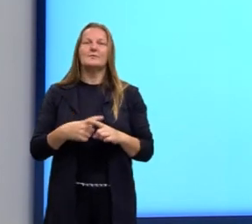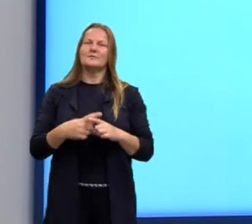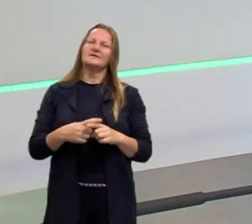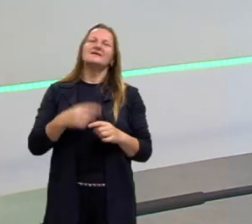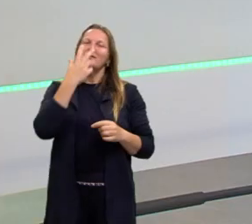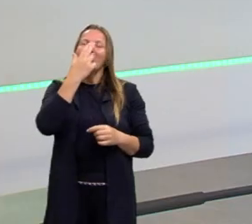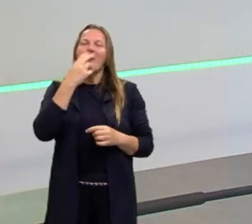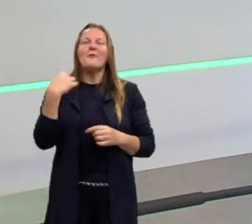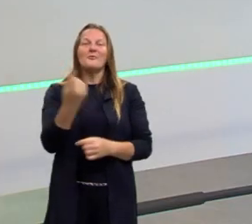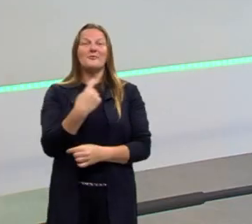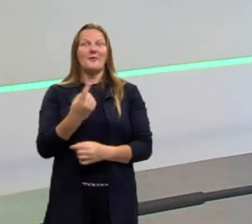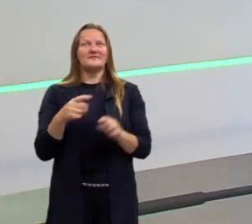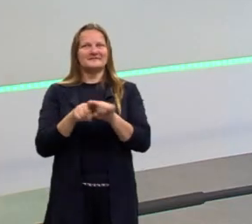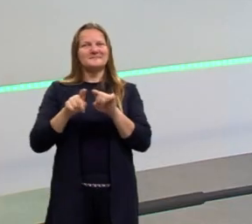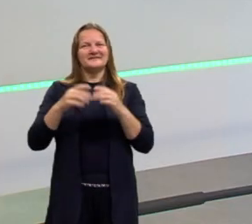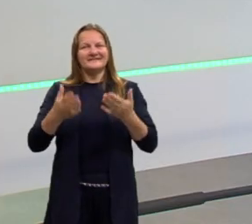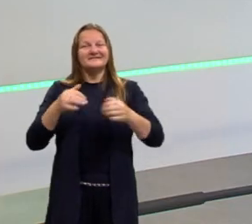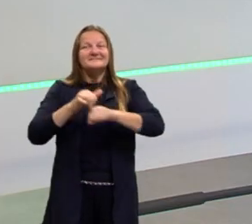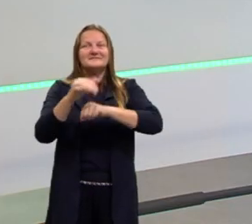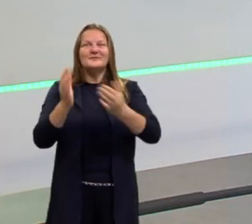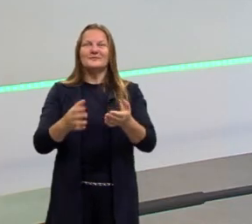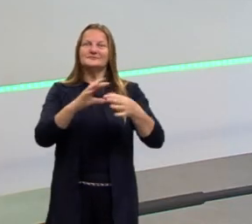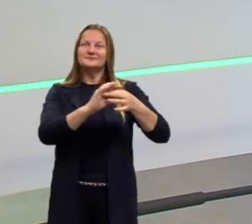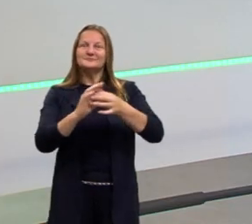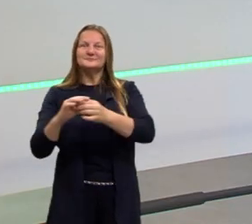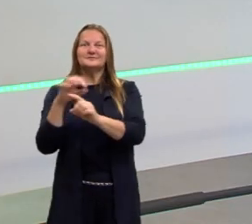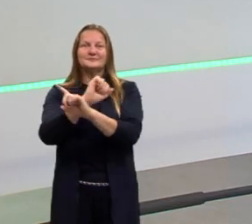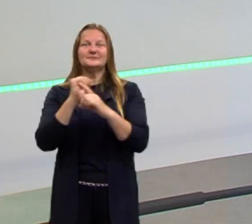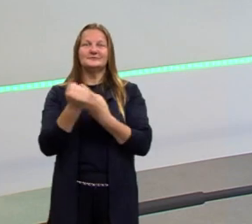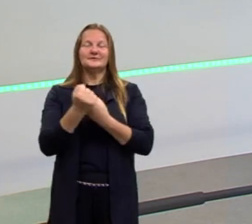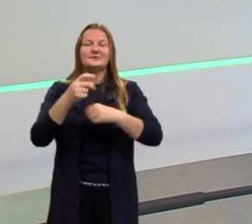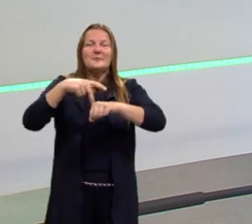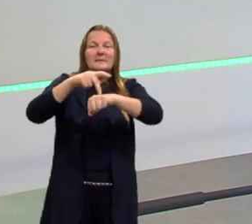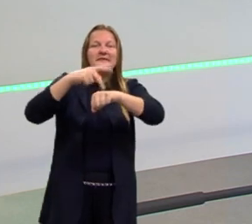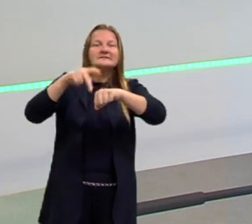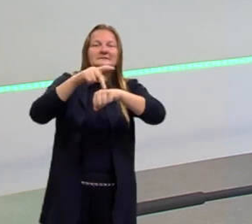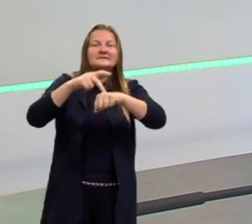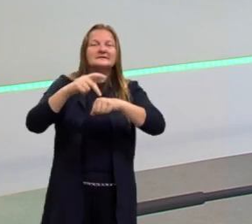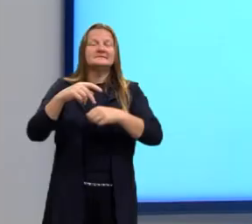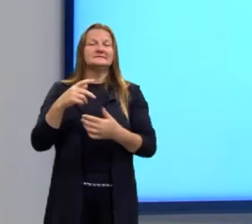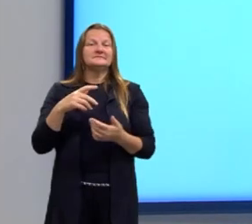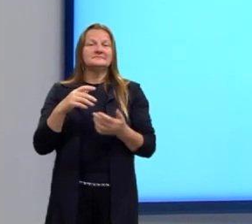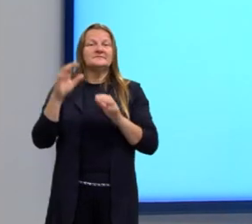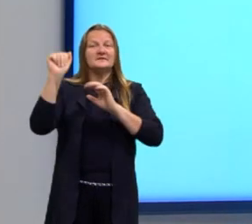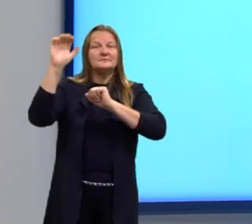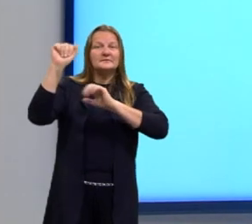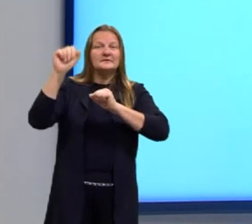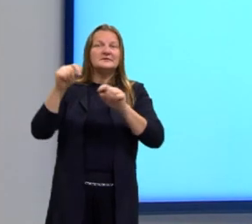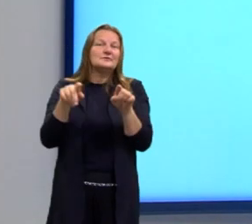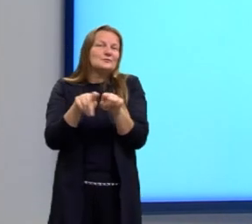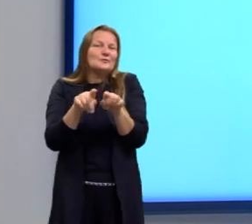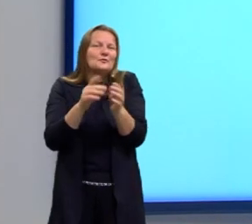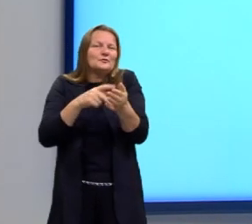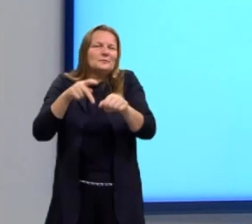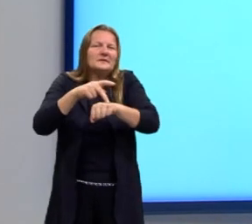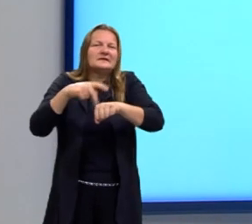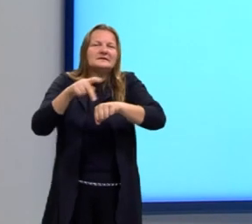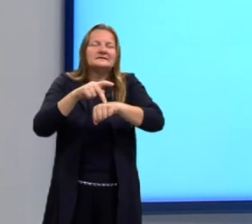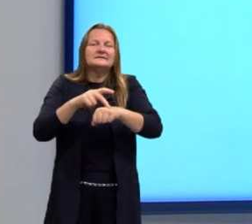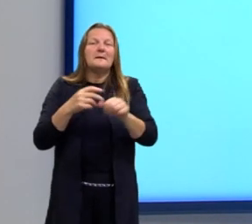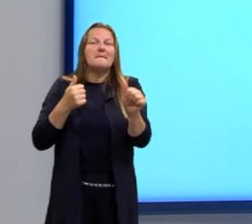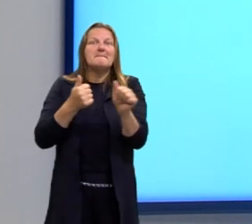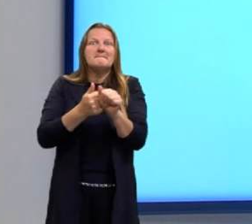acontece nos países hispano-americanos aqui, não somente nos hispanos-americanos, mas que